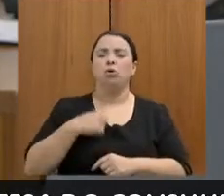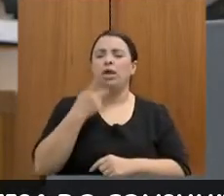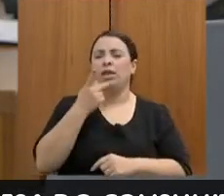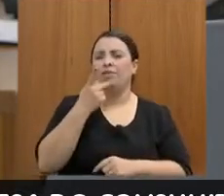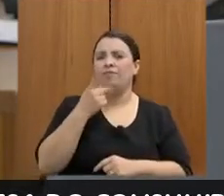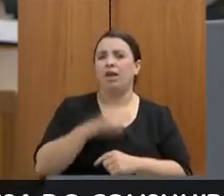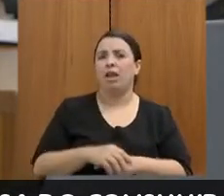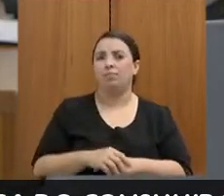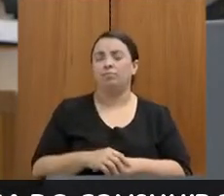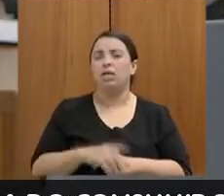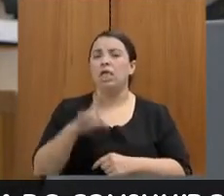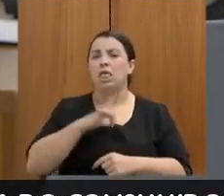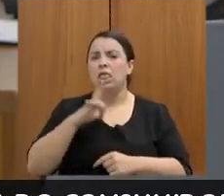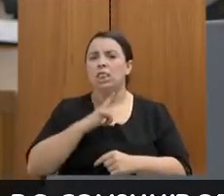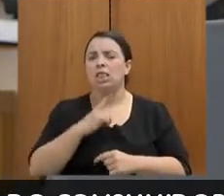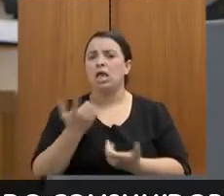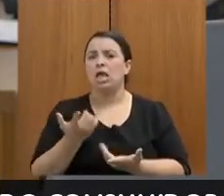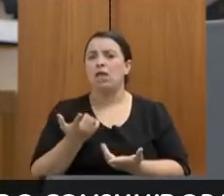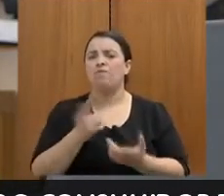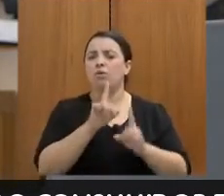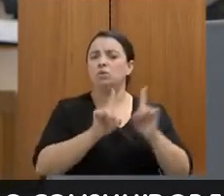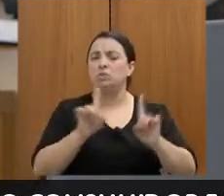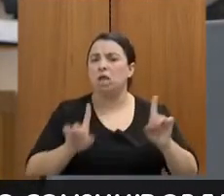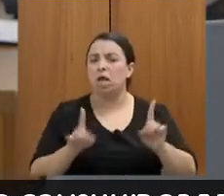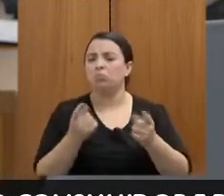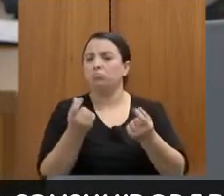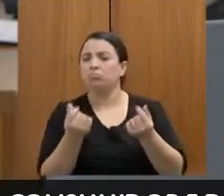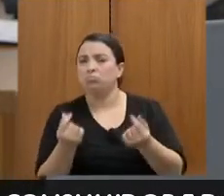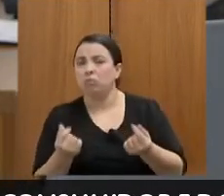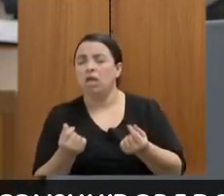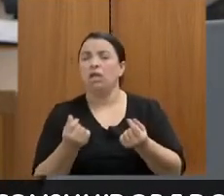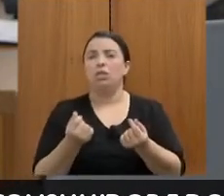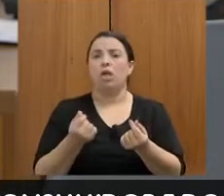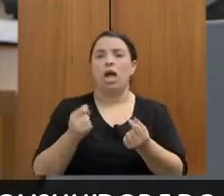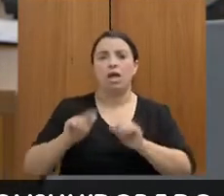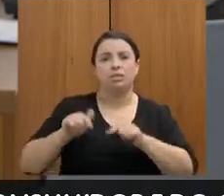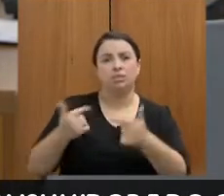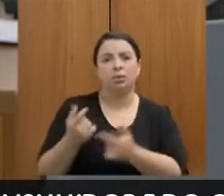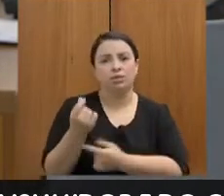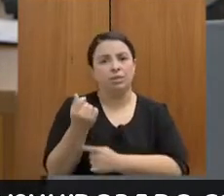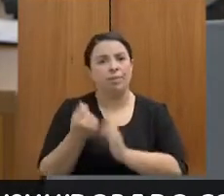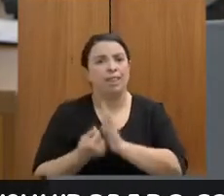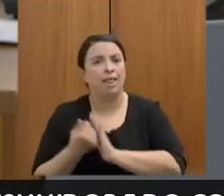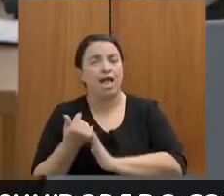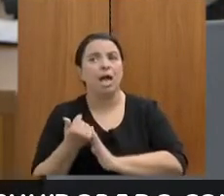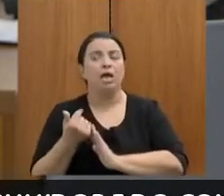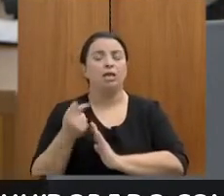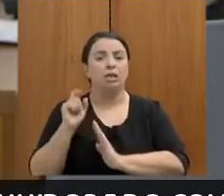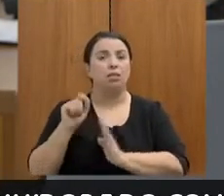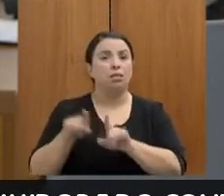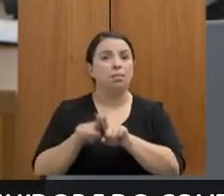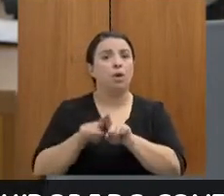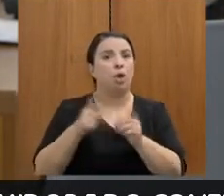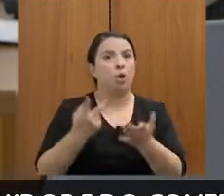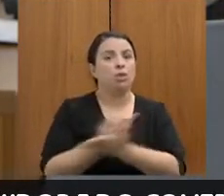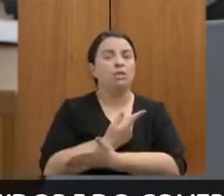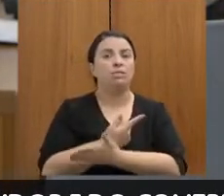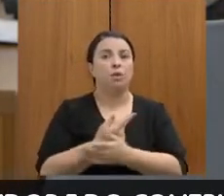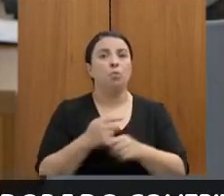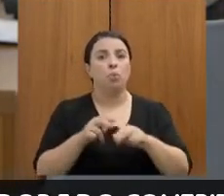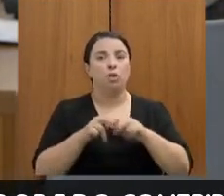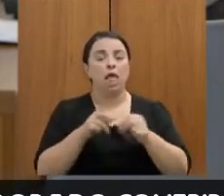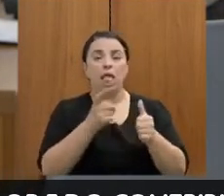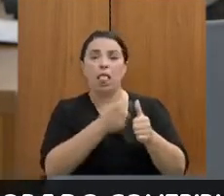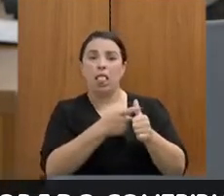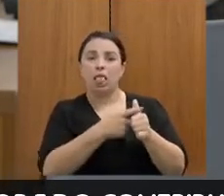os números relacionados à execução orçamentária e o que foi realizado em termos de, inclusive, redução de déficits